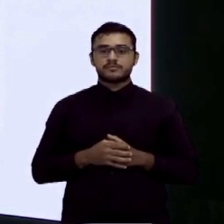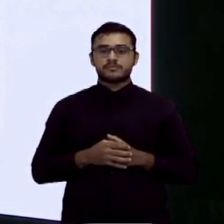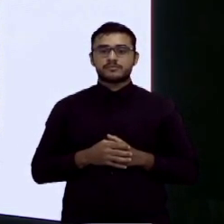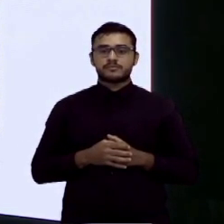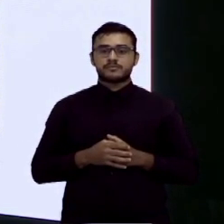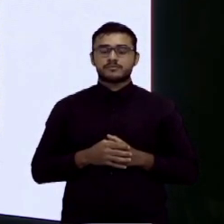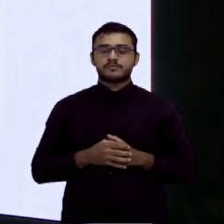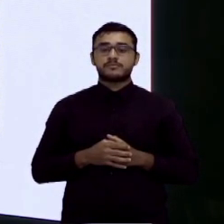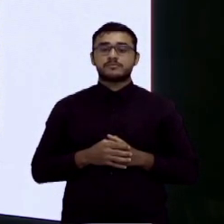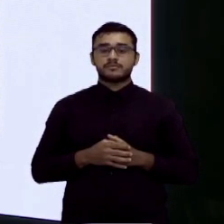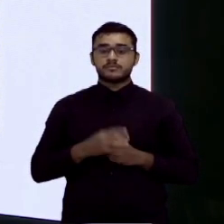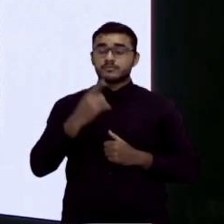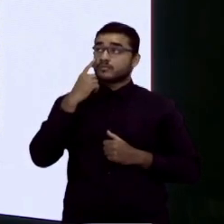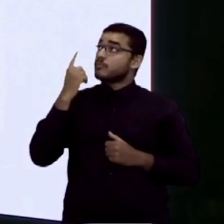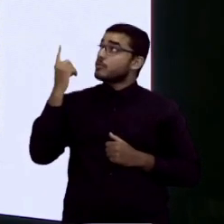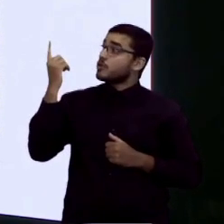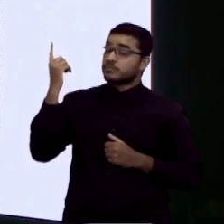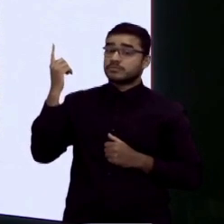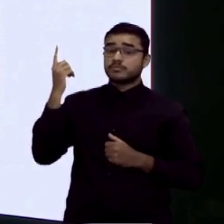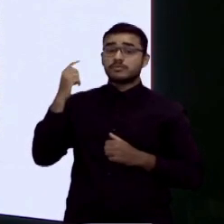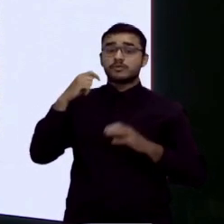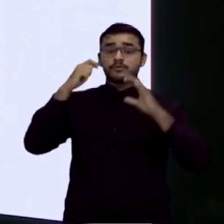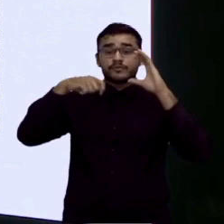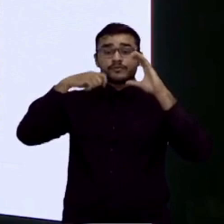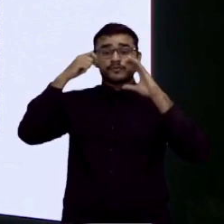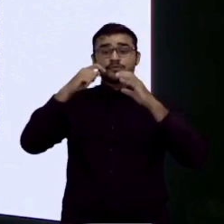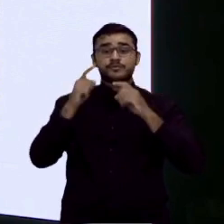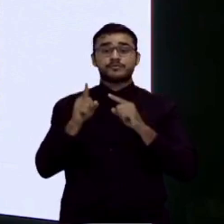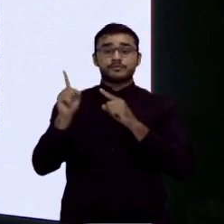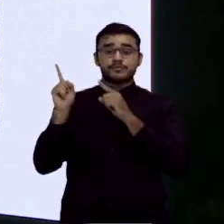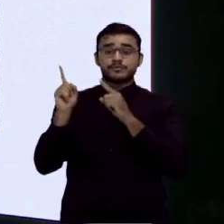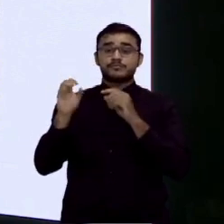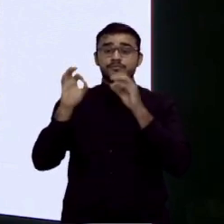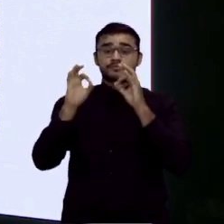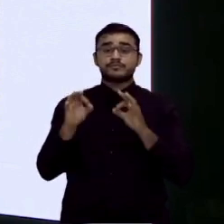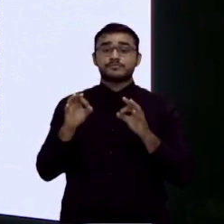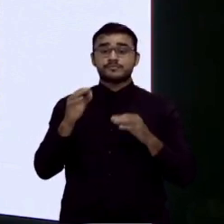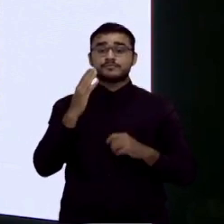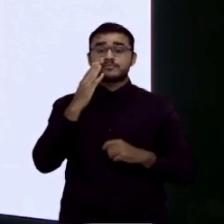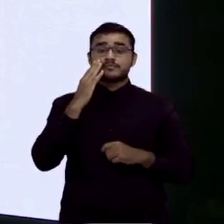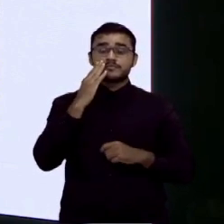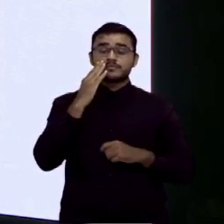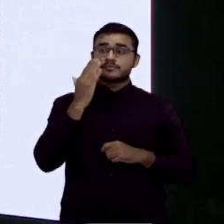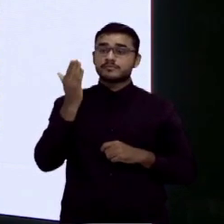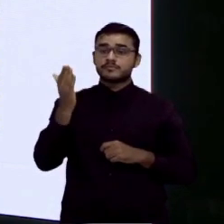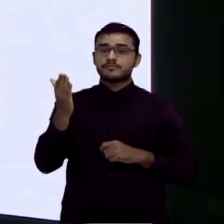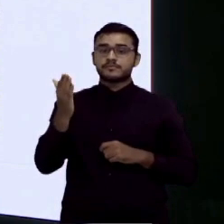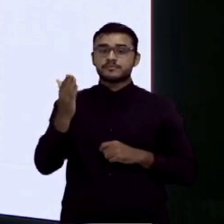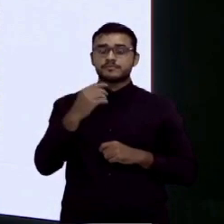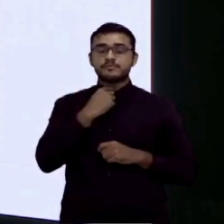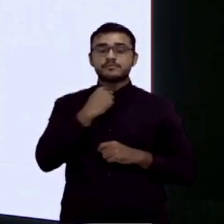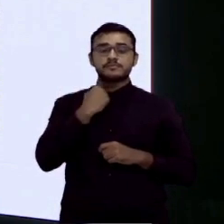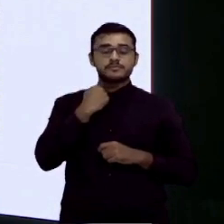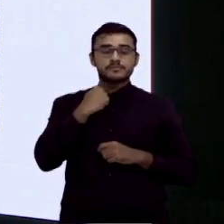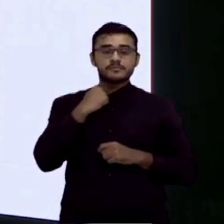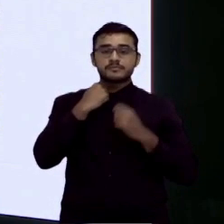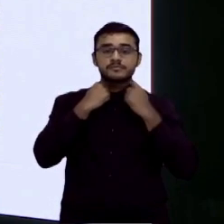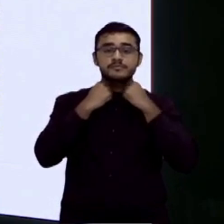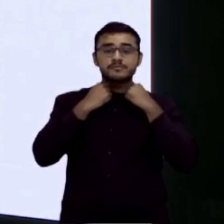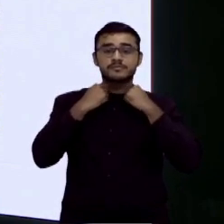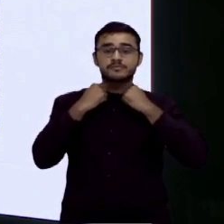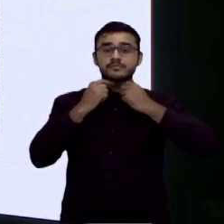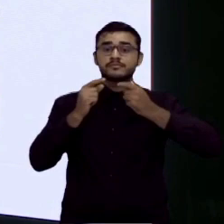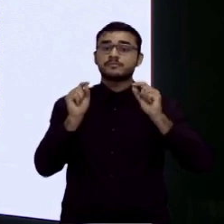Esse buraco aí foi o que ele foi filmar e tava o buraco. Aí ele tem tanta tensão, o vereadorzinho dele. Tô falando de buraco não, vereador. ele já mandou